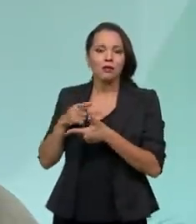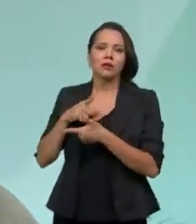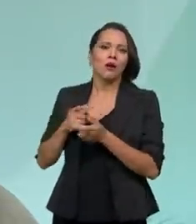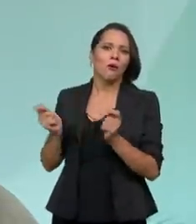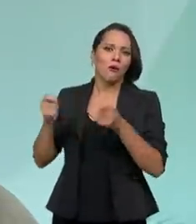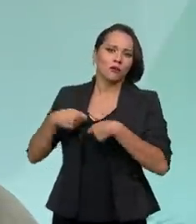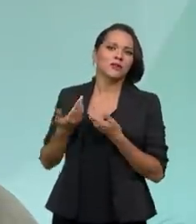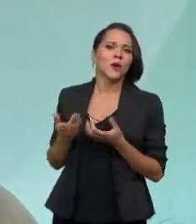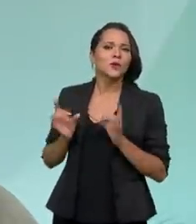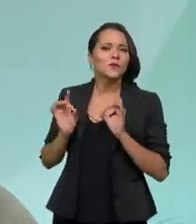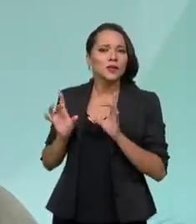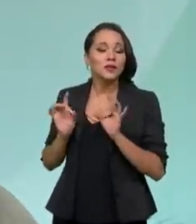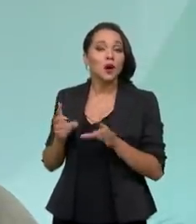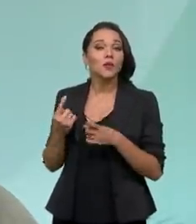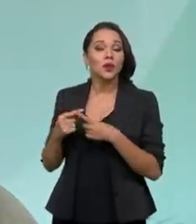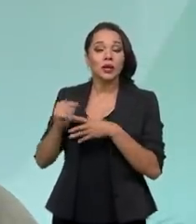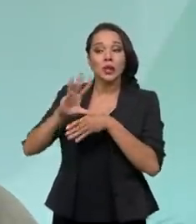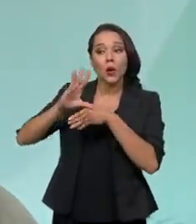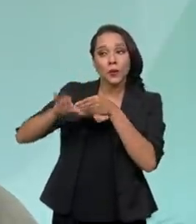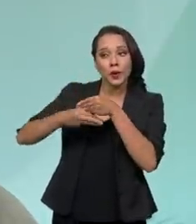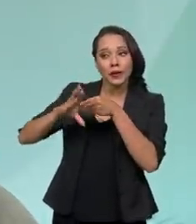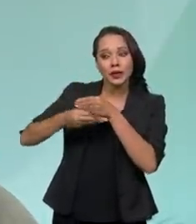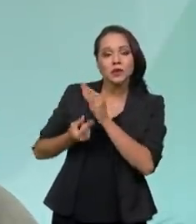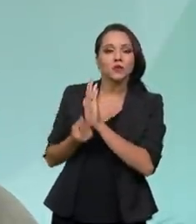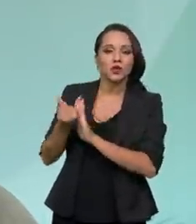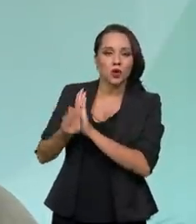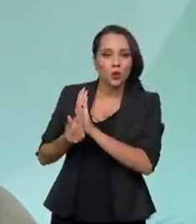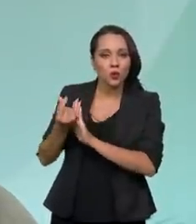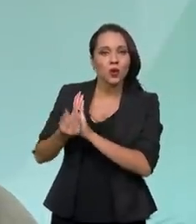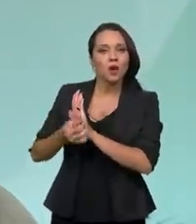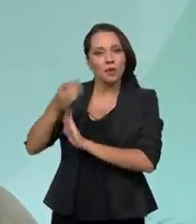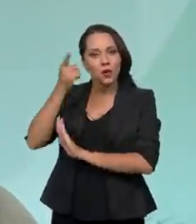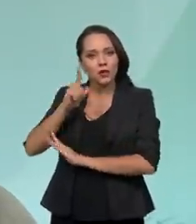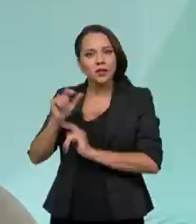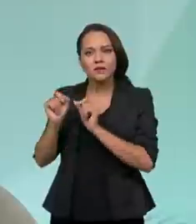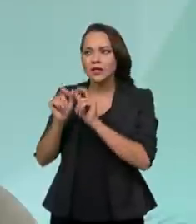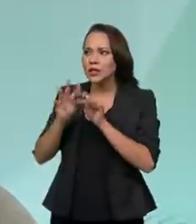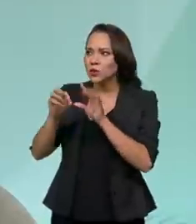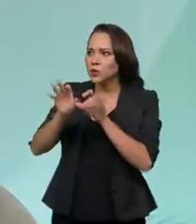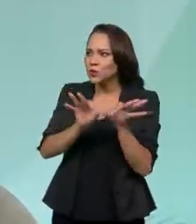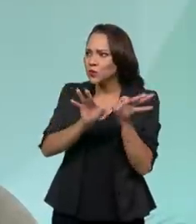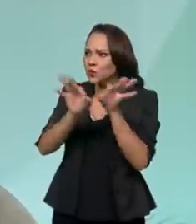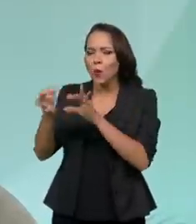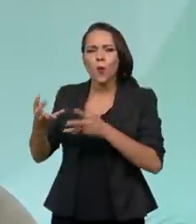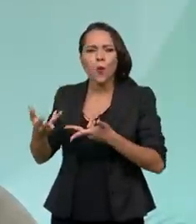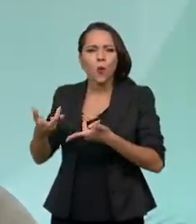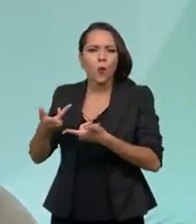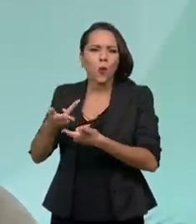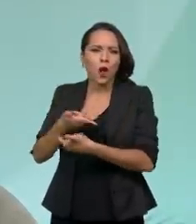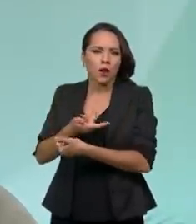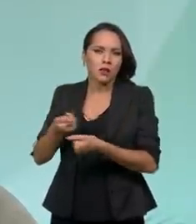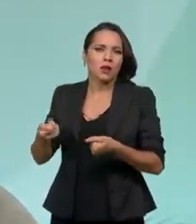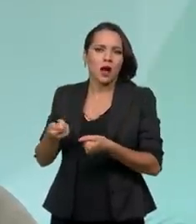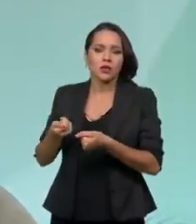especial por termos complementação de recursos para poder fazer funcionar com muita qualidade em prol daqueles que